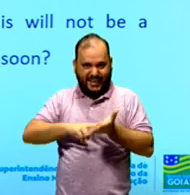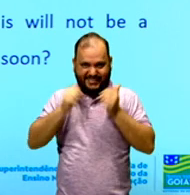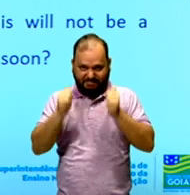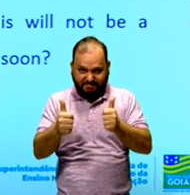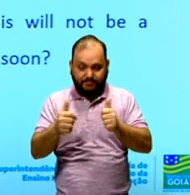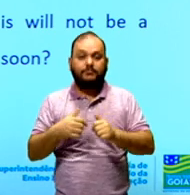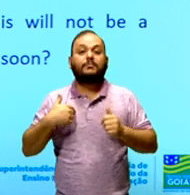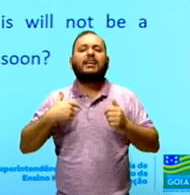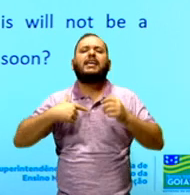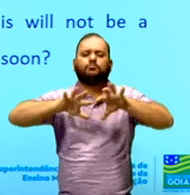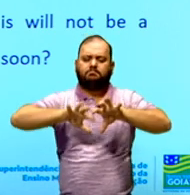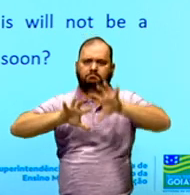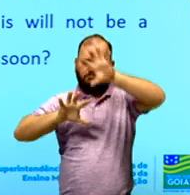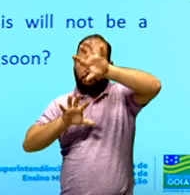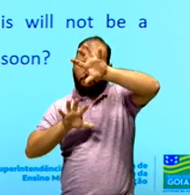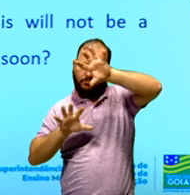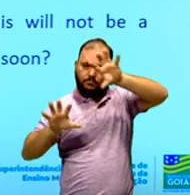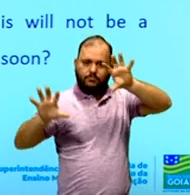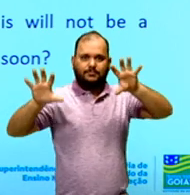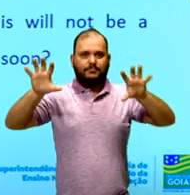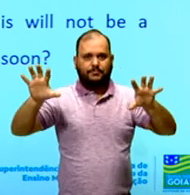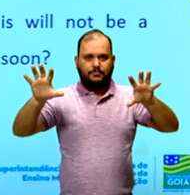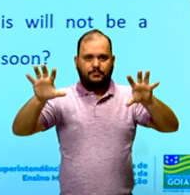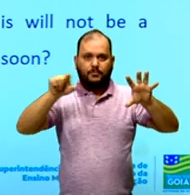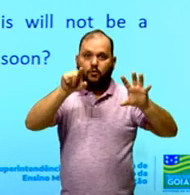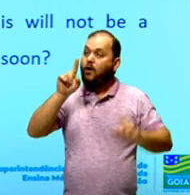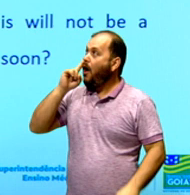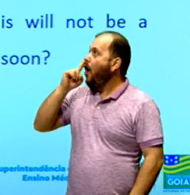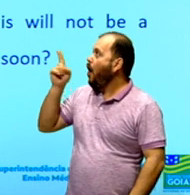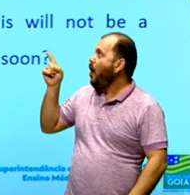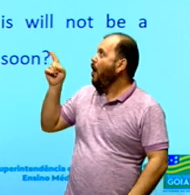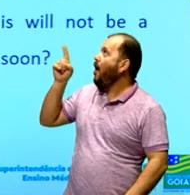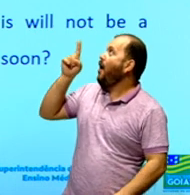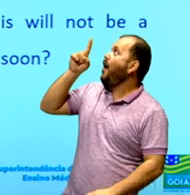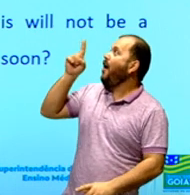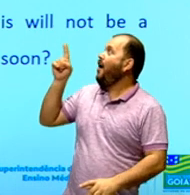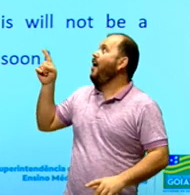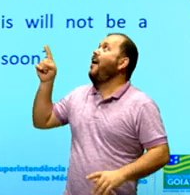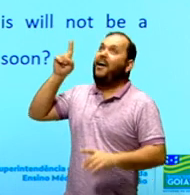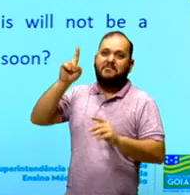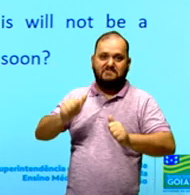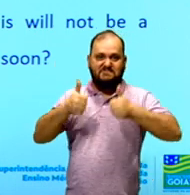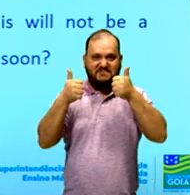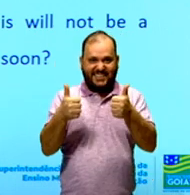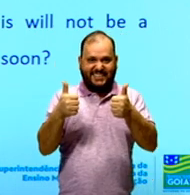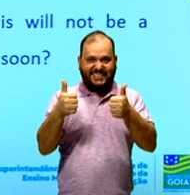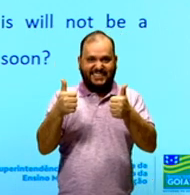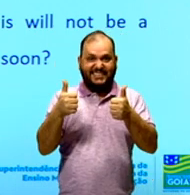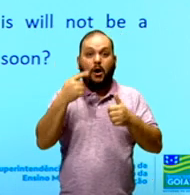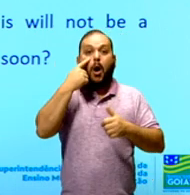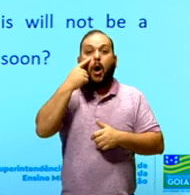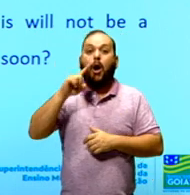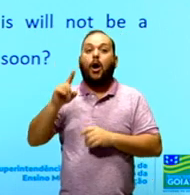visualizar melhor. Então, como a carta de leitor, ela se refere a esta imagem